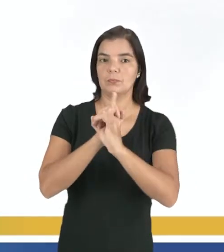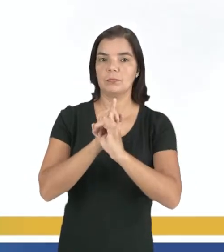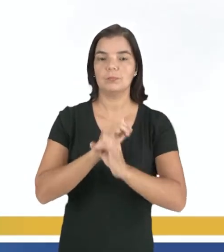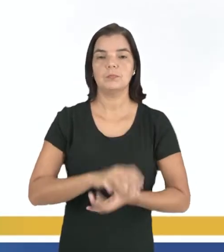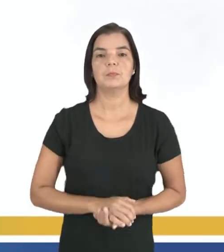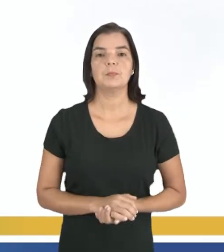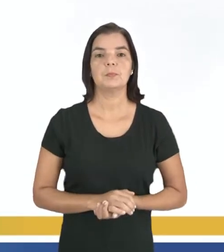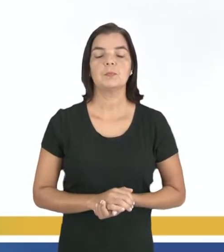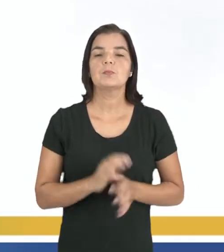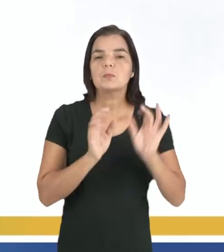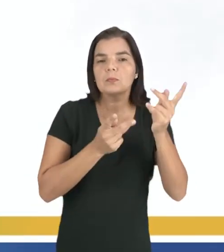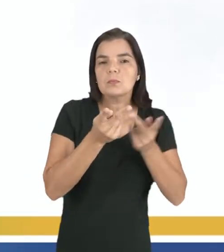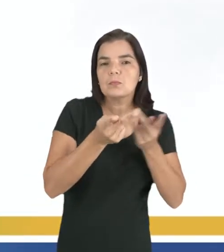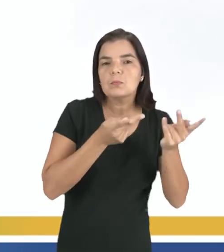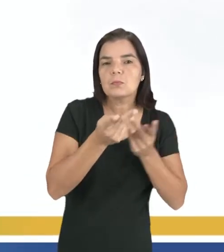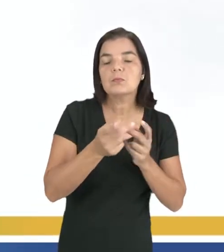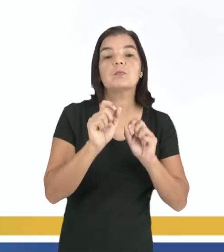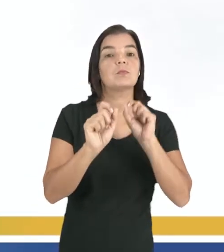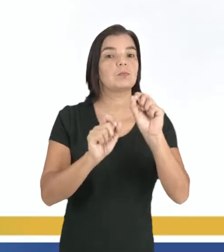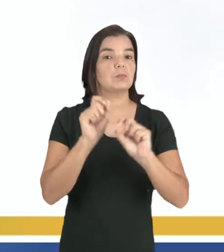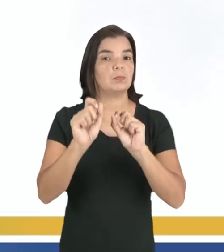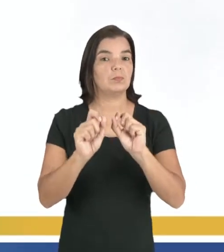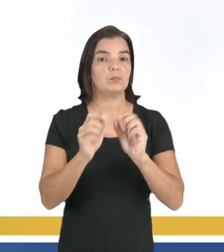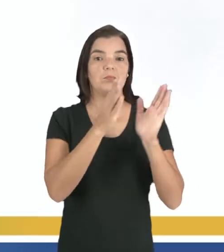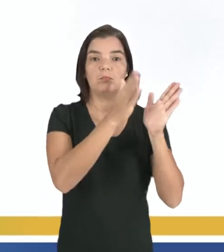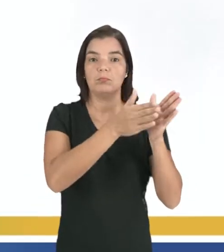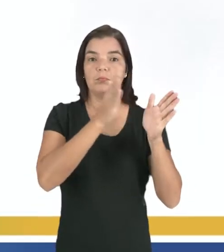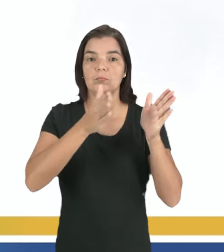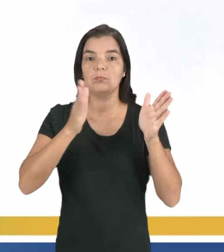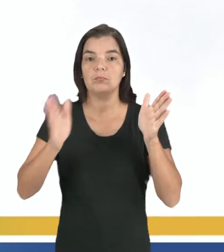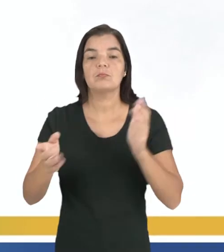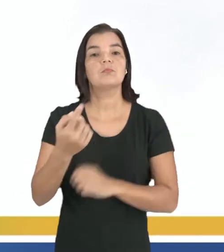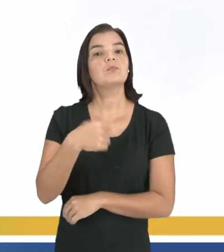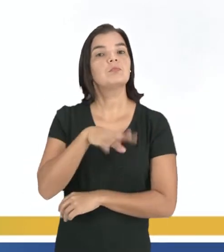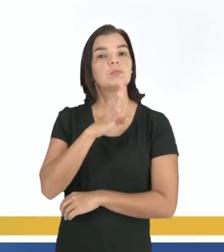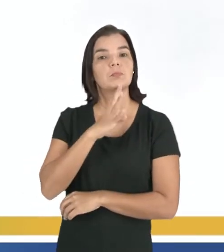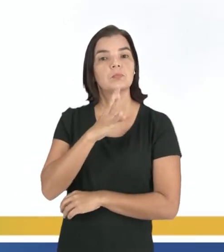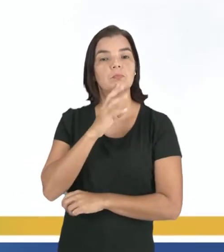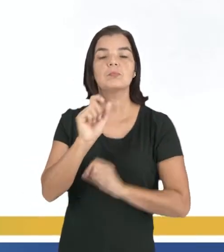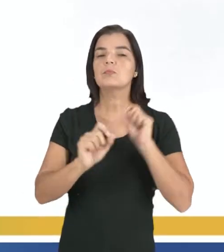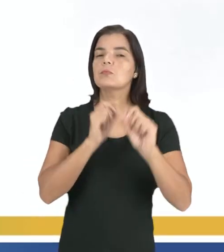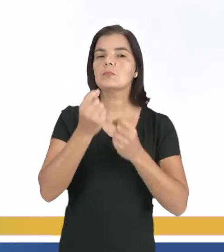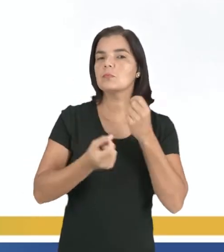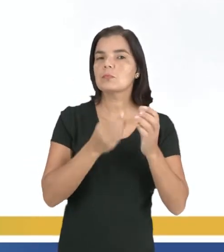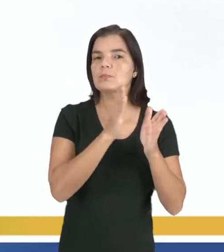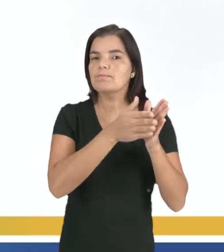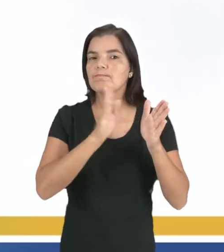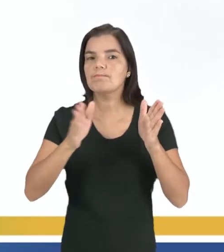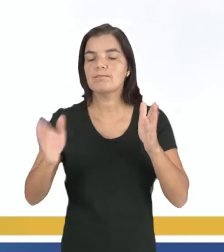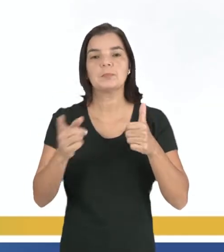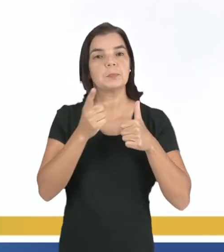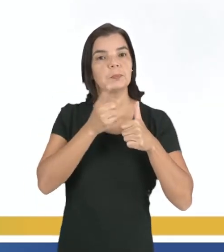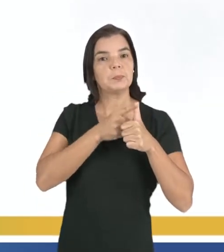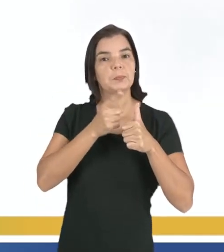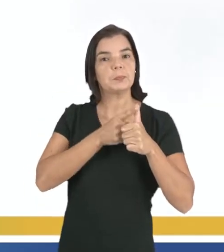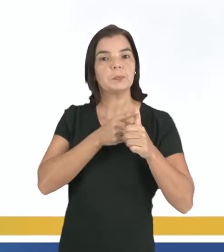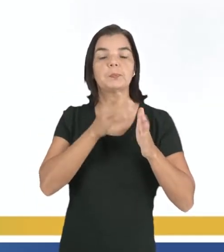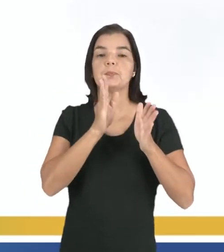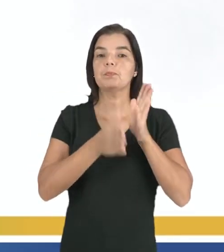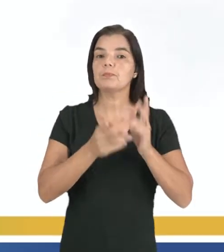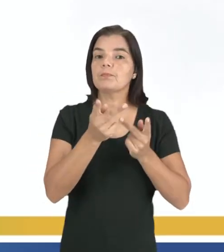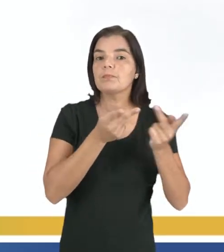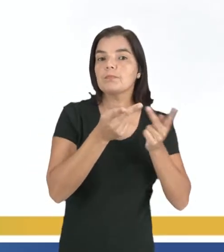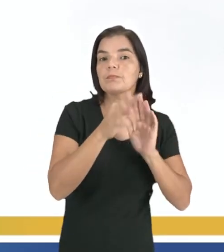O planejamento, ele requer etapas. Vamos conhecer um pouquinho sobre essas etapas? A primeira etapa para